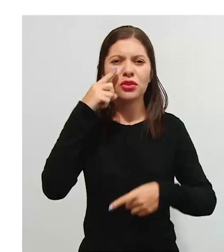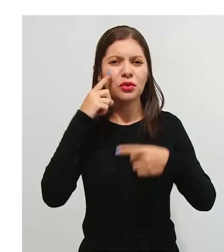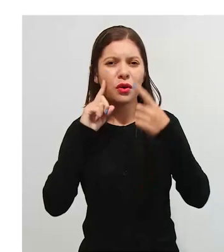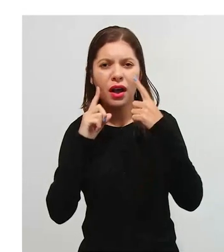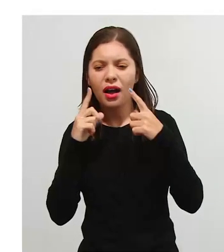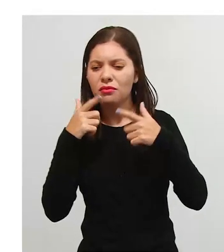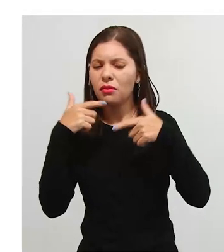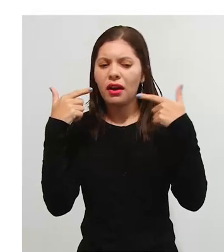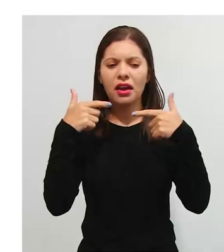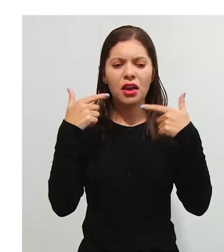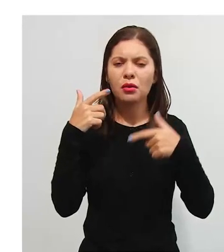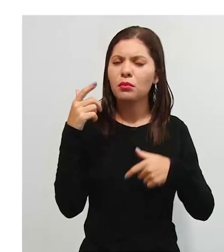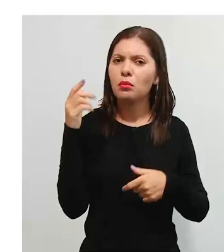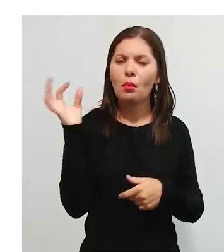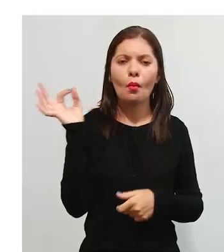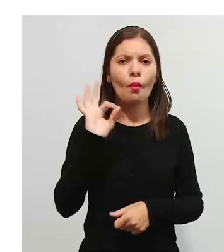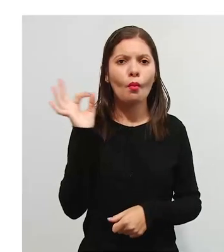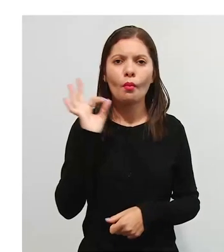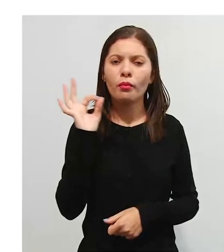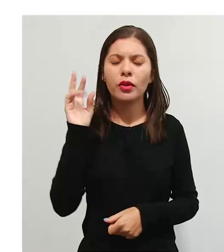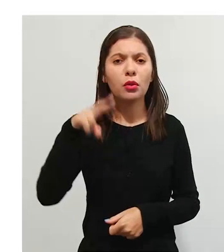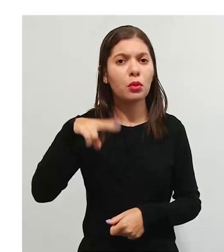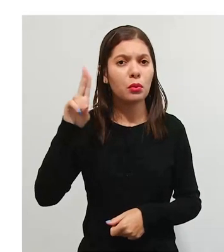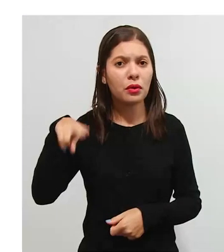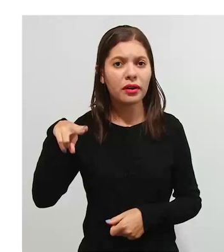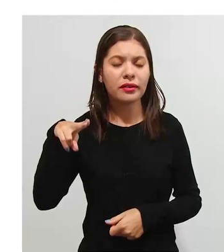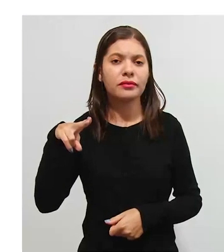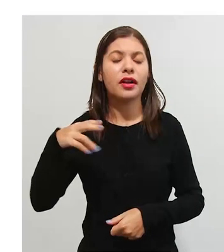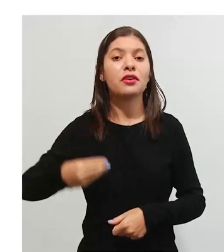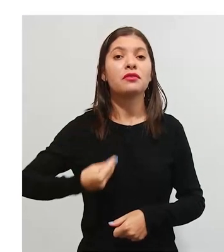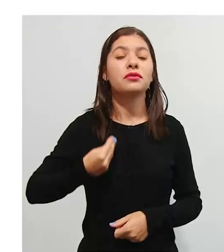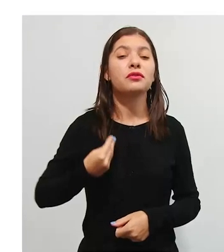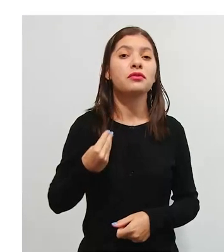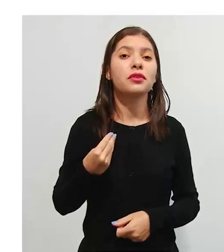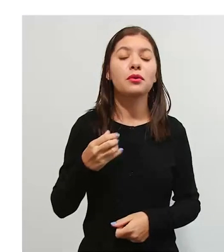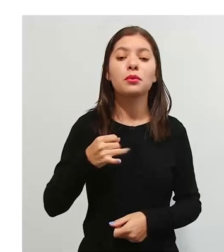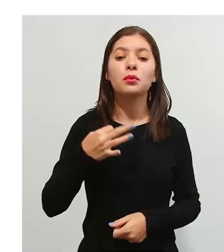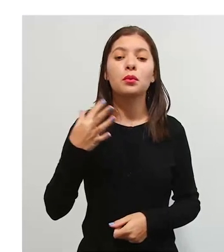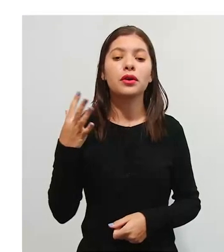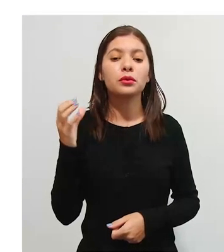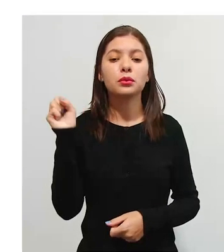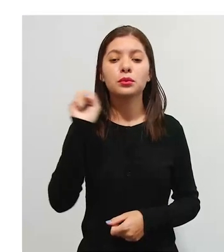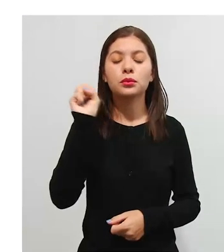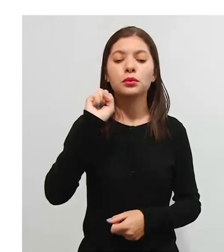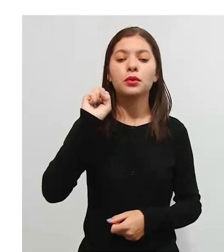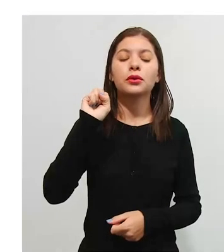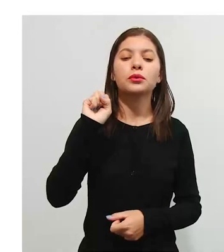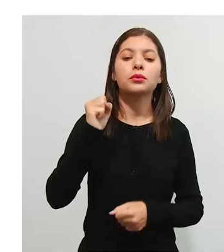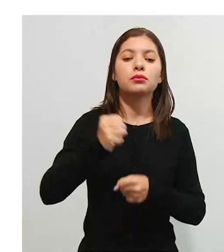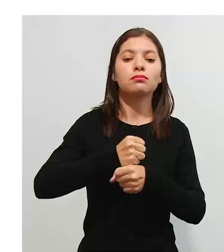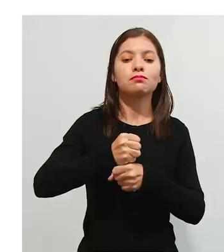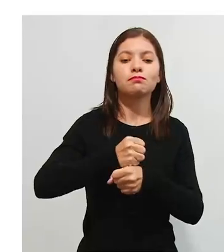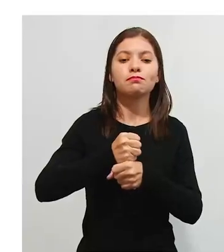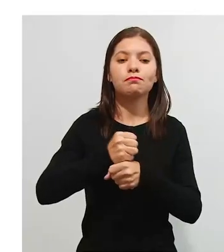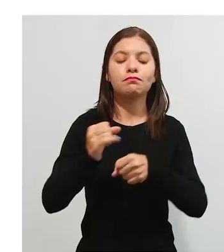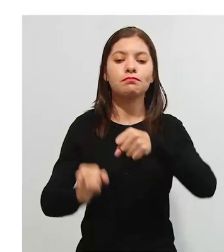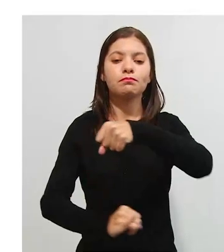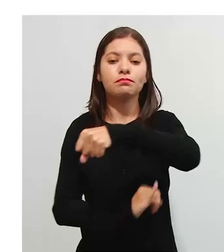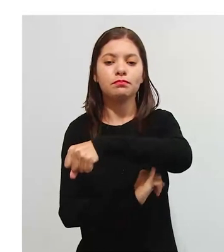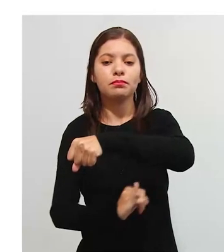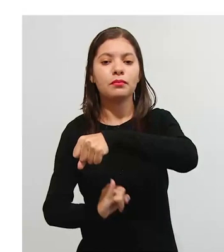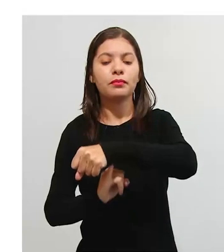riam. Kamala viveu oito anos na instituição que a acolheu, humanizando-se lentamente.